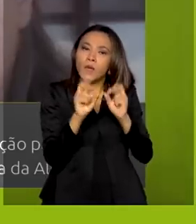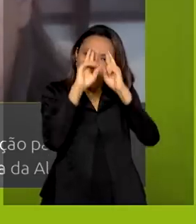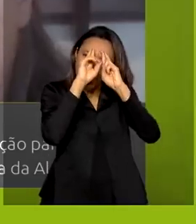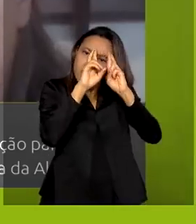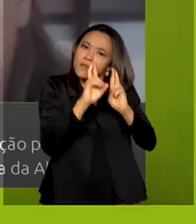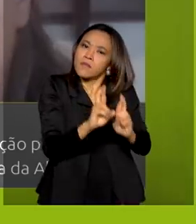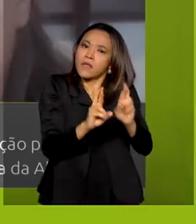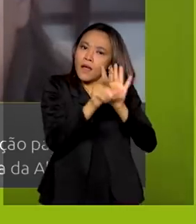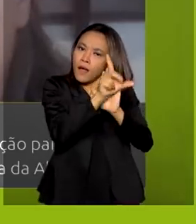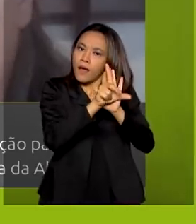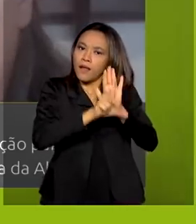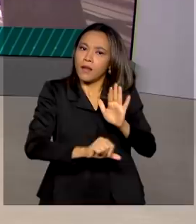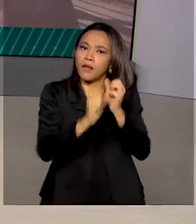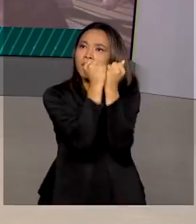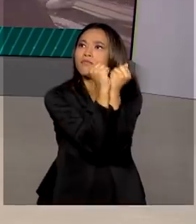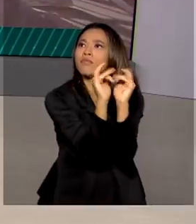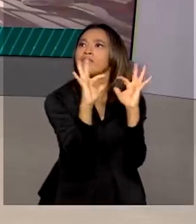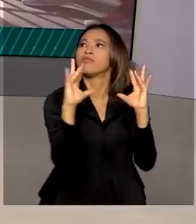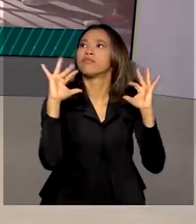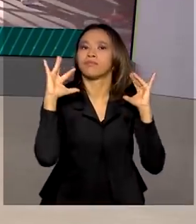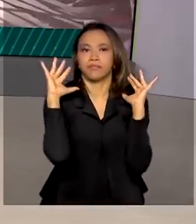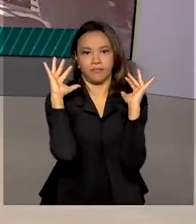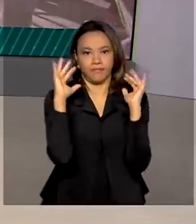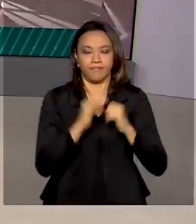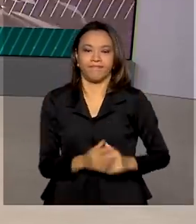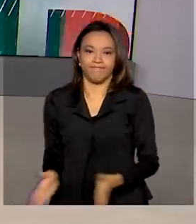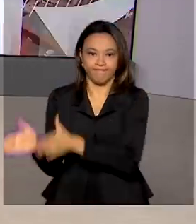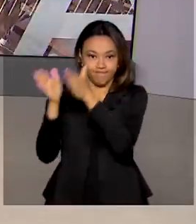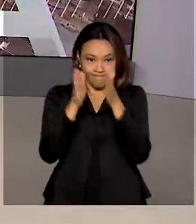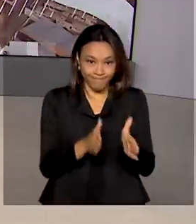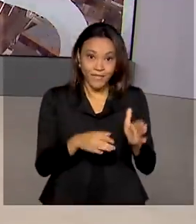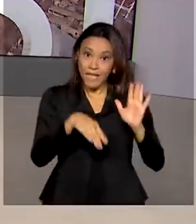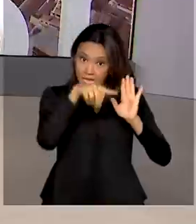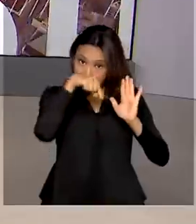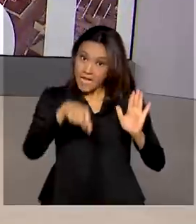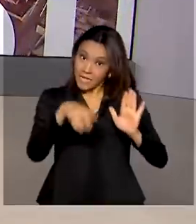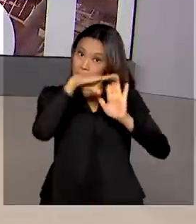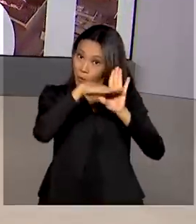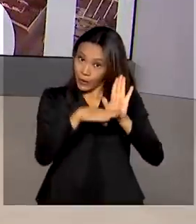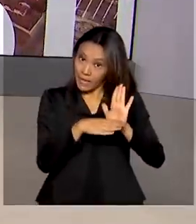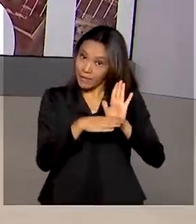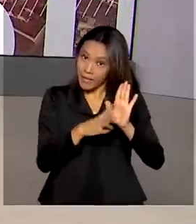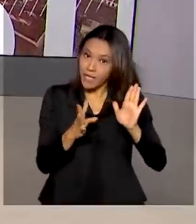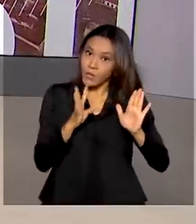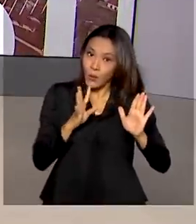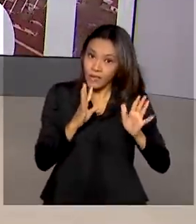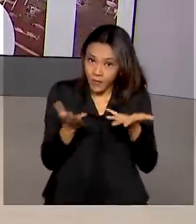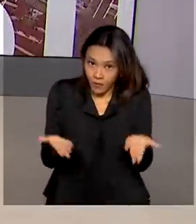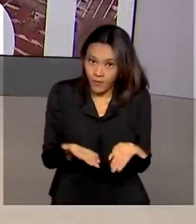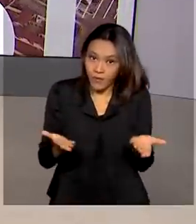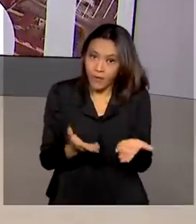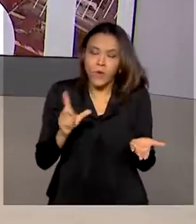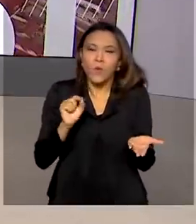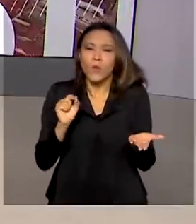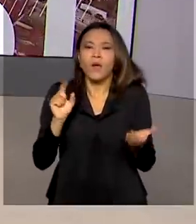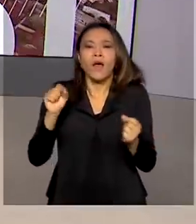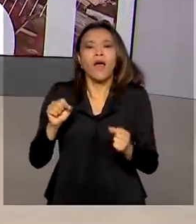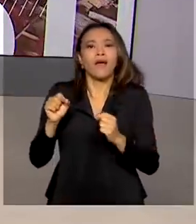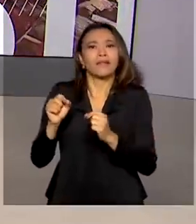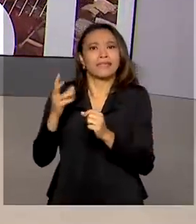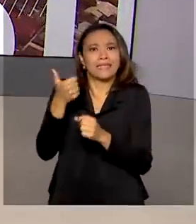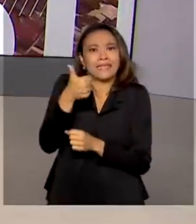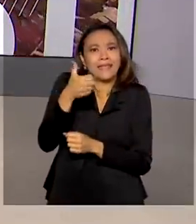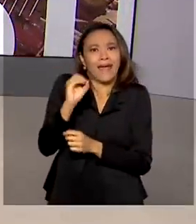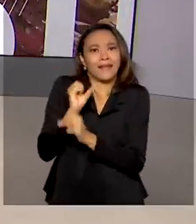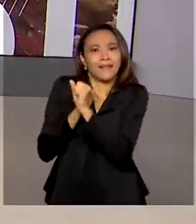legislação ambiental. E o programa Pravaler que a gente acabou de conhecer aí na reportagem, ele foi baseado em 10 anos